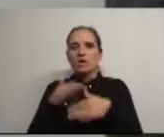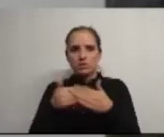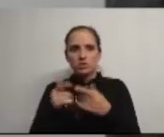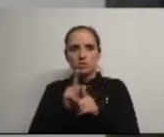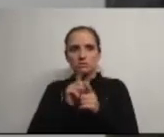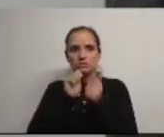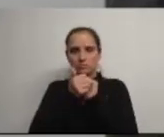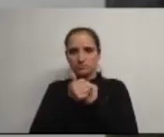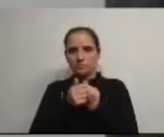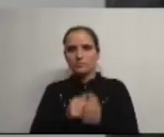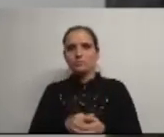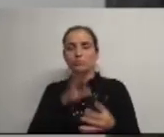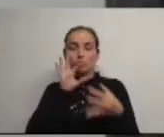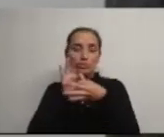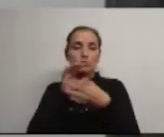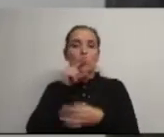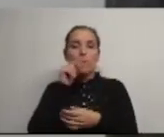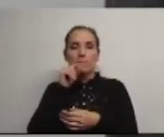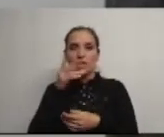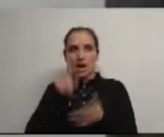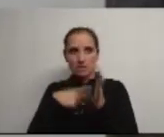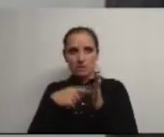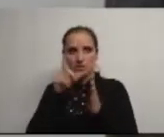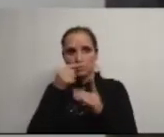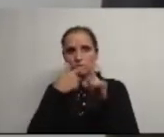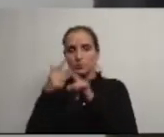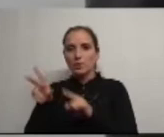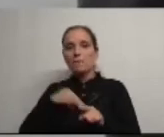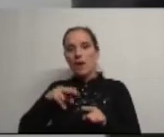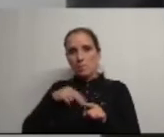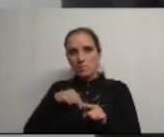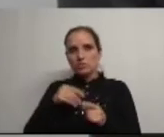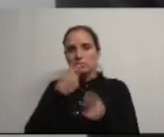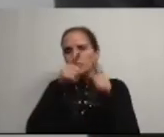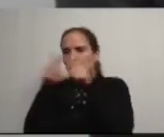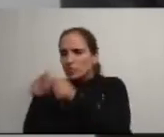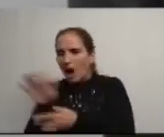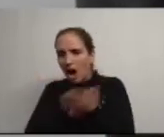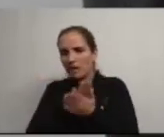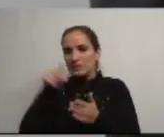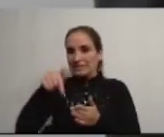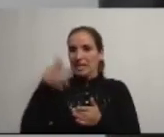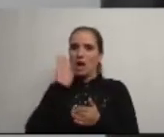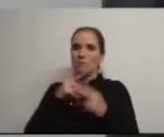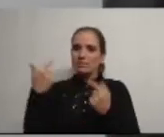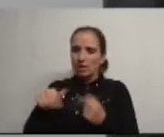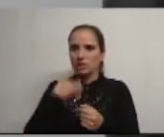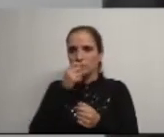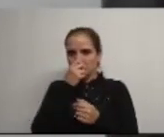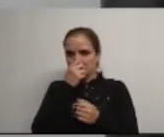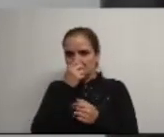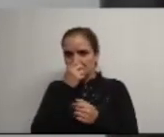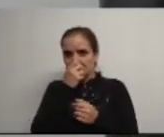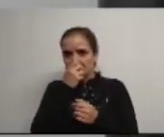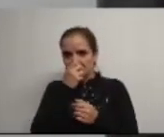ligação ao nome de Águeda. Só de realçar também os inúmeros prémios nas mais diversas áreas obtidos pela autarquia, decorrentes da sua